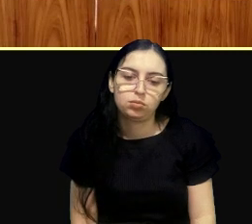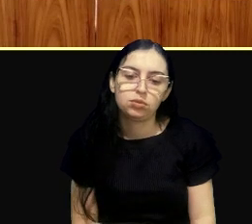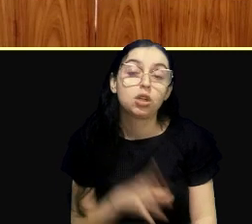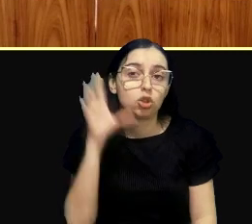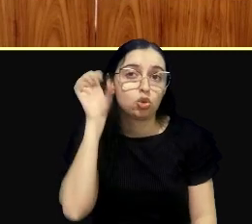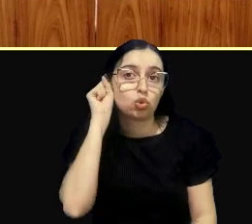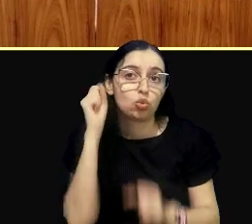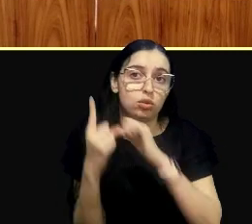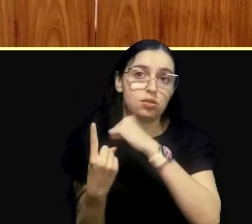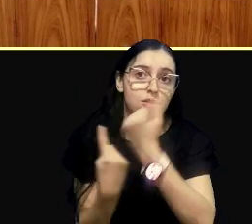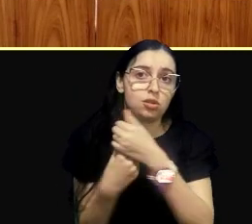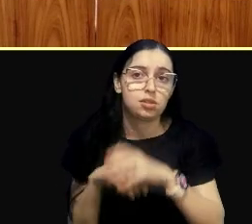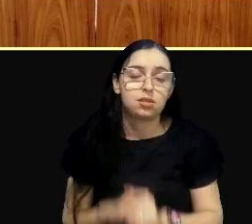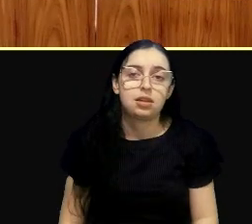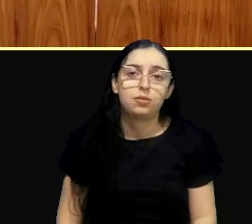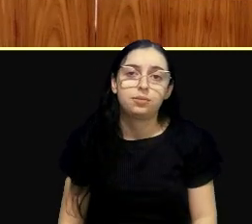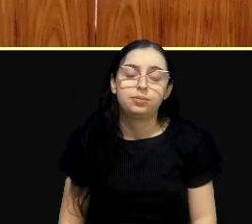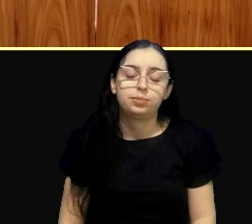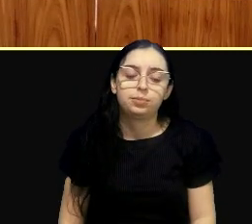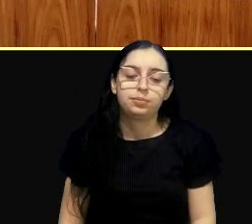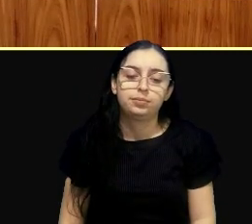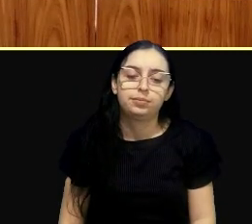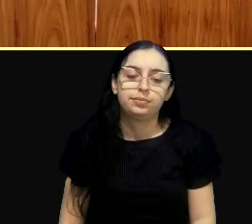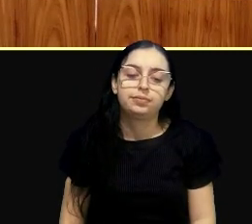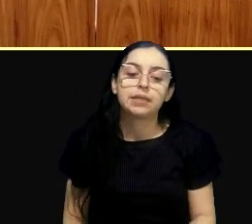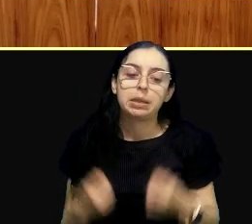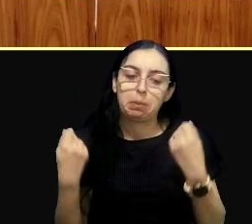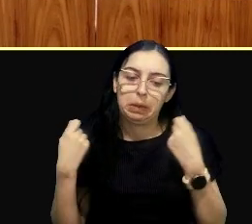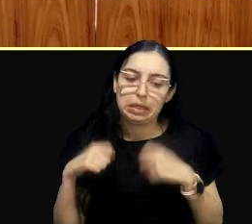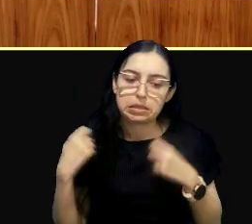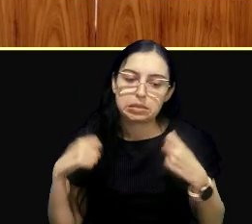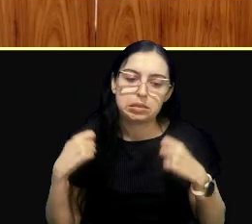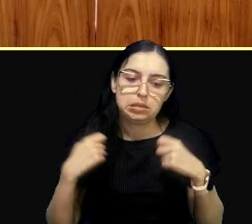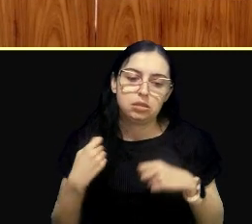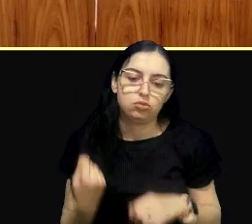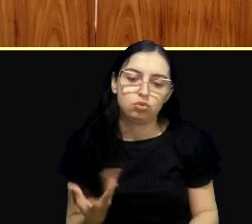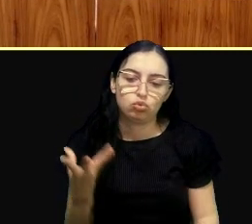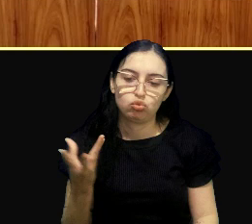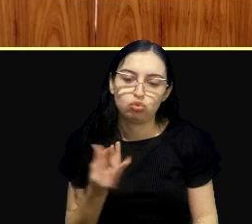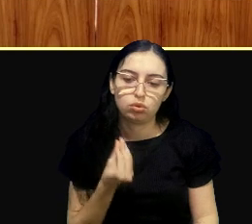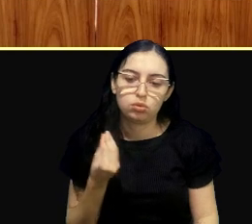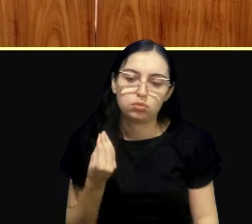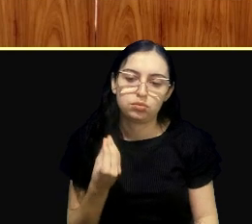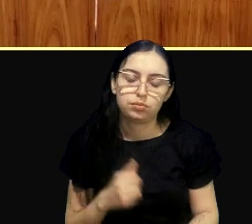social que a gente necessita em todos os parâmetros.